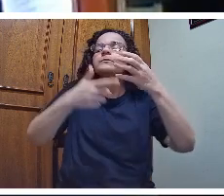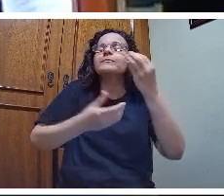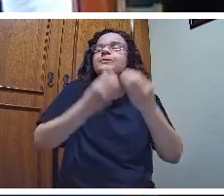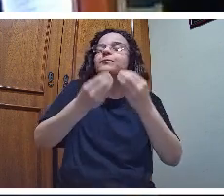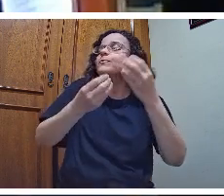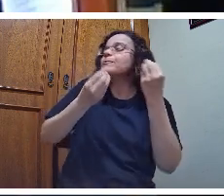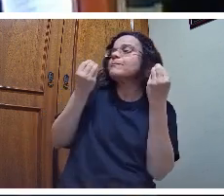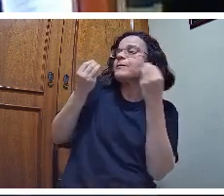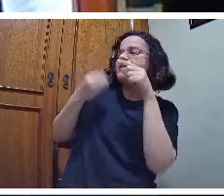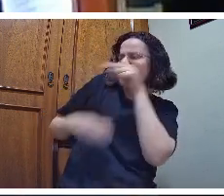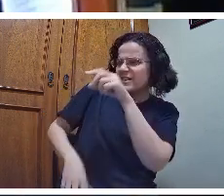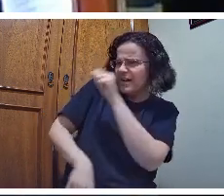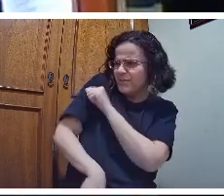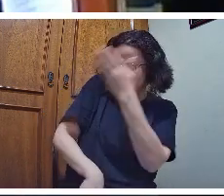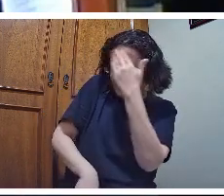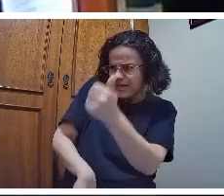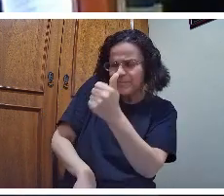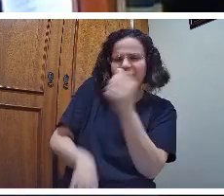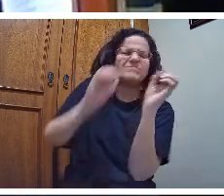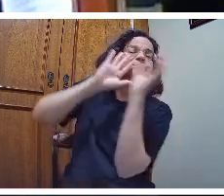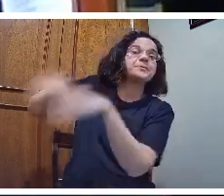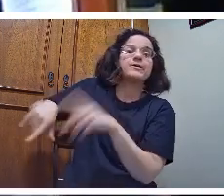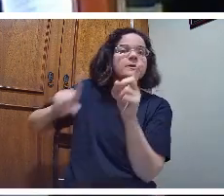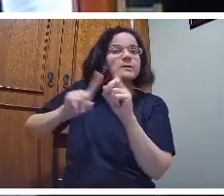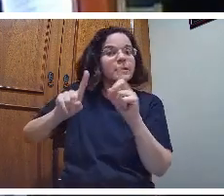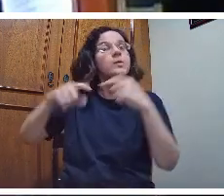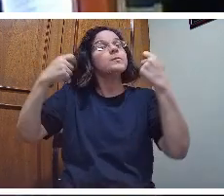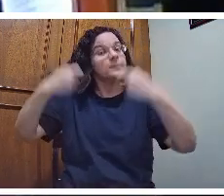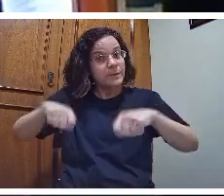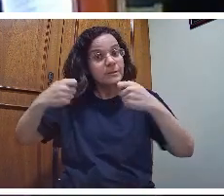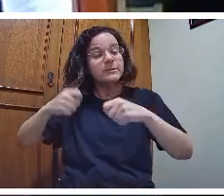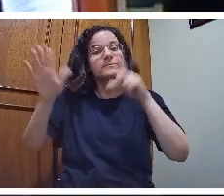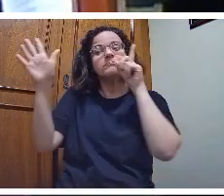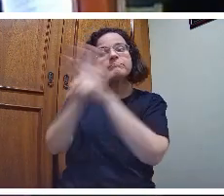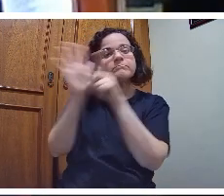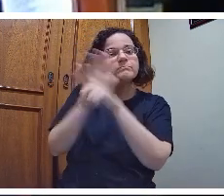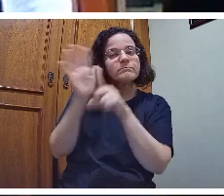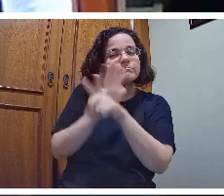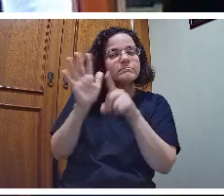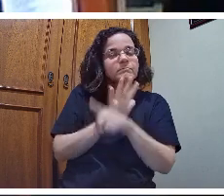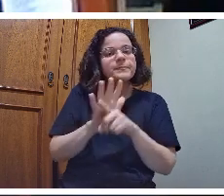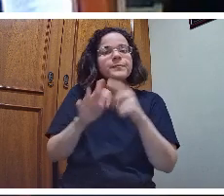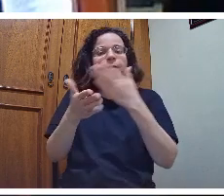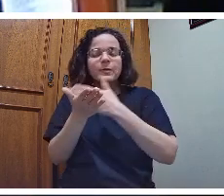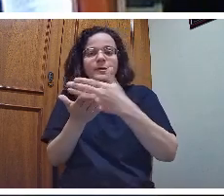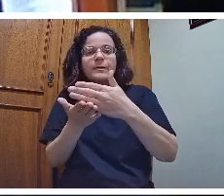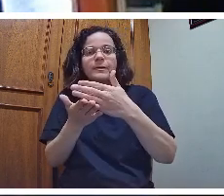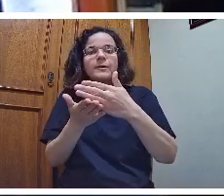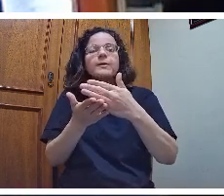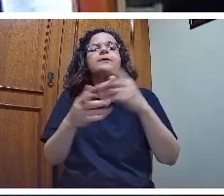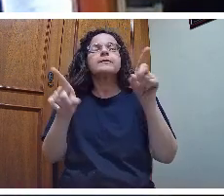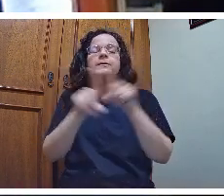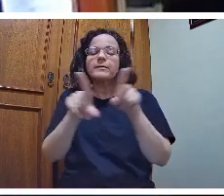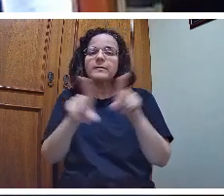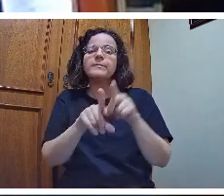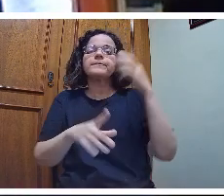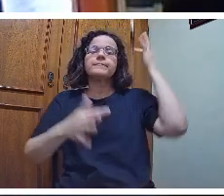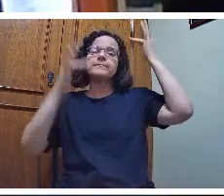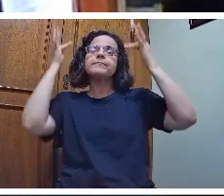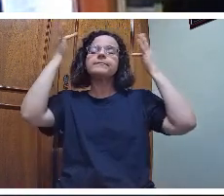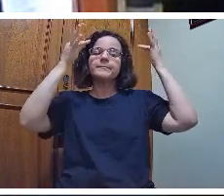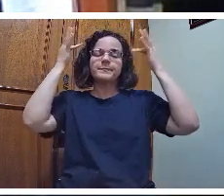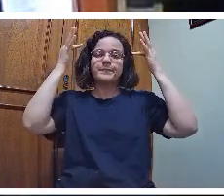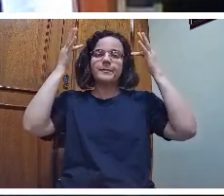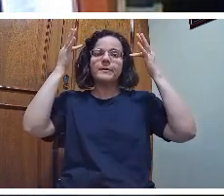teórica, científica, cultural, para que a cultura inicial, iluminada pela teoria,